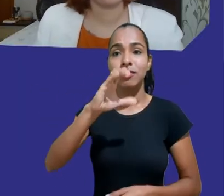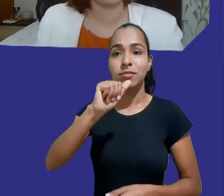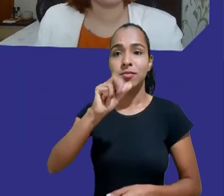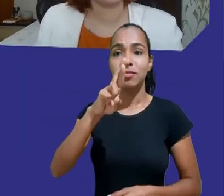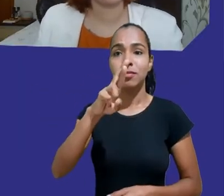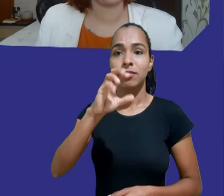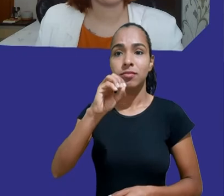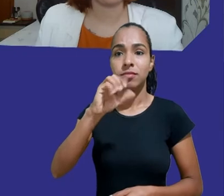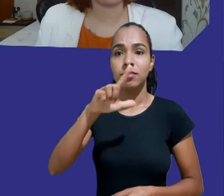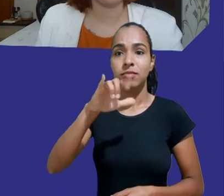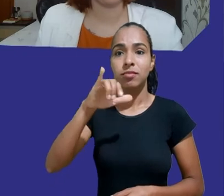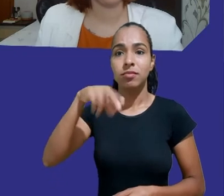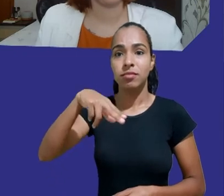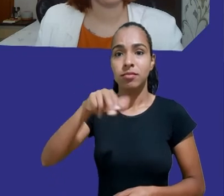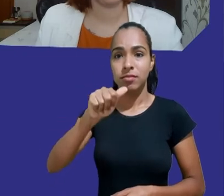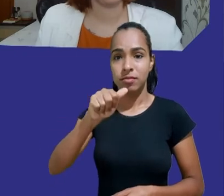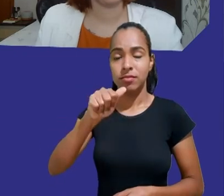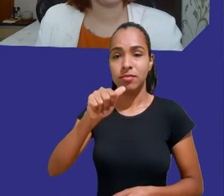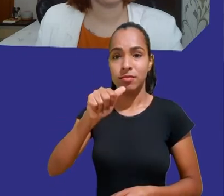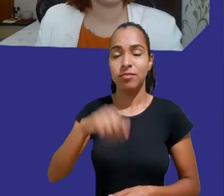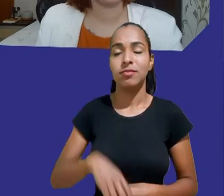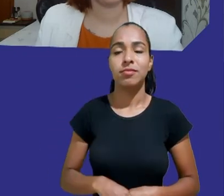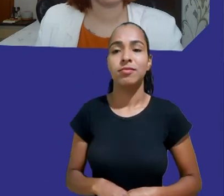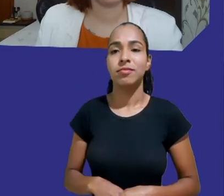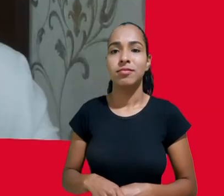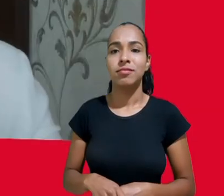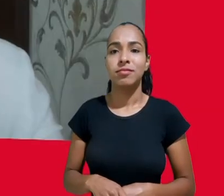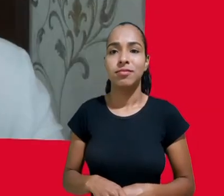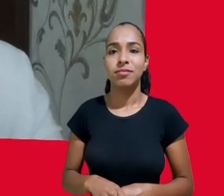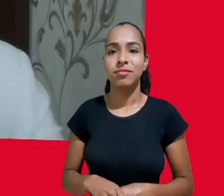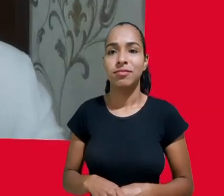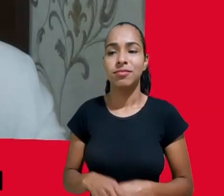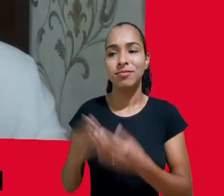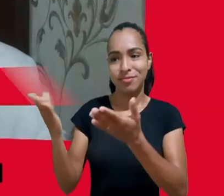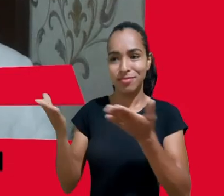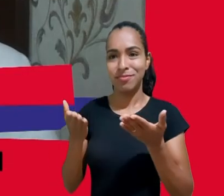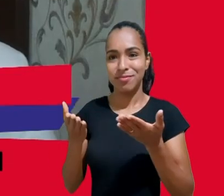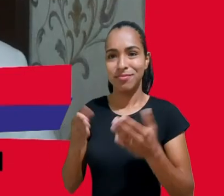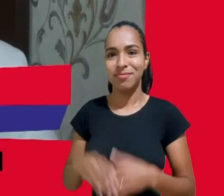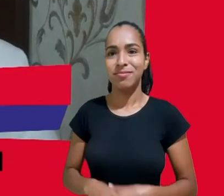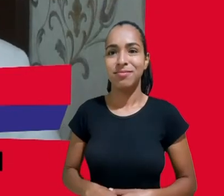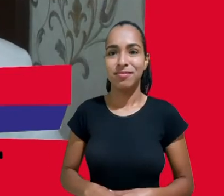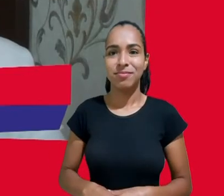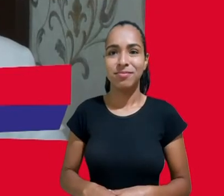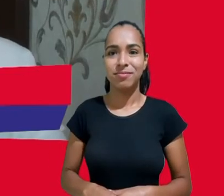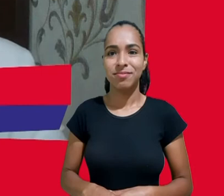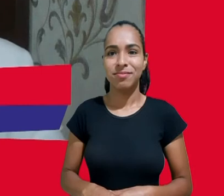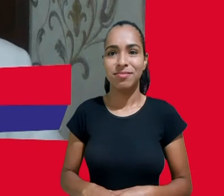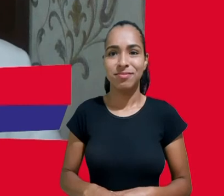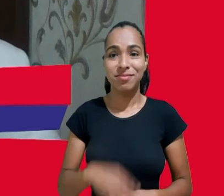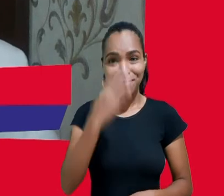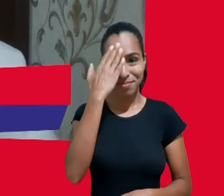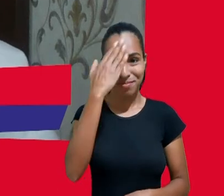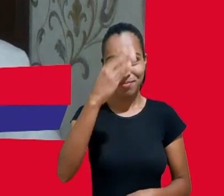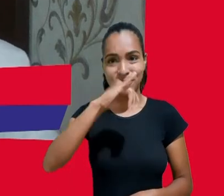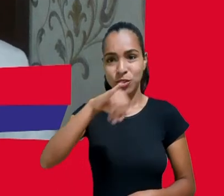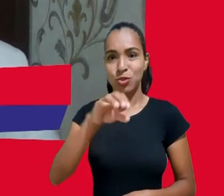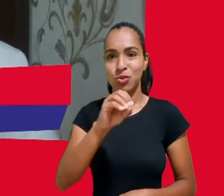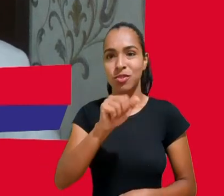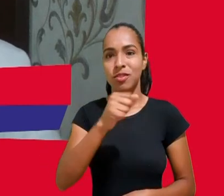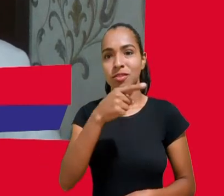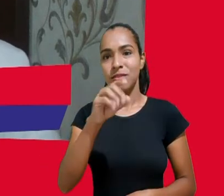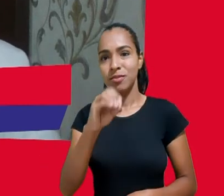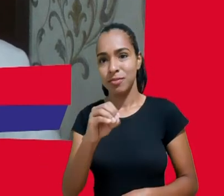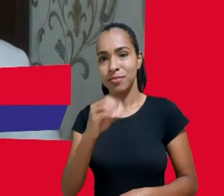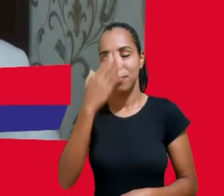parte desse nosso encontro de hoje Carol seja muito bem-vinda obrigada João boa noite a todos e a todas eu